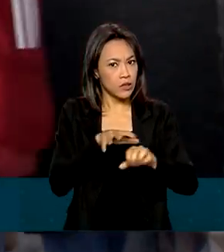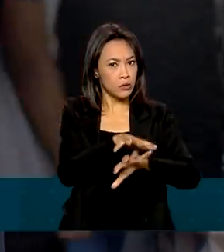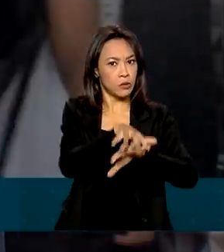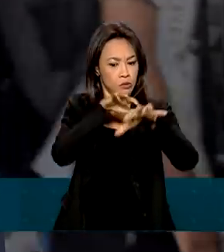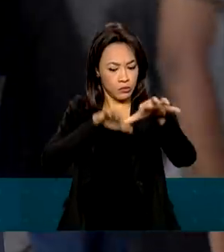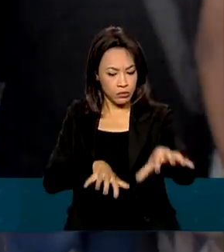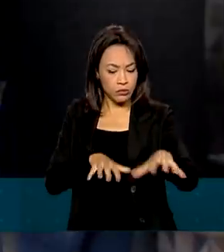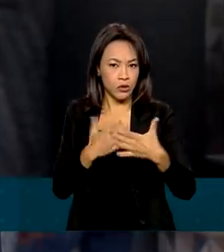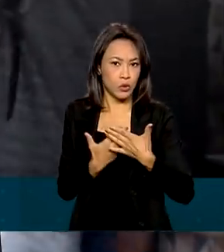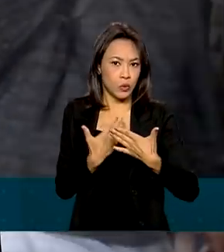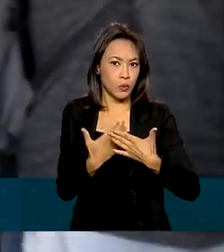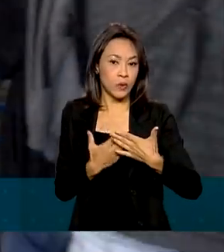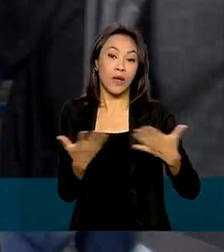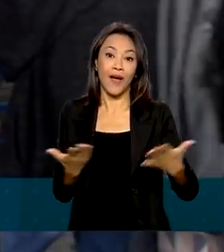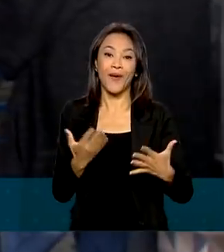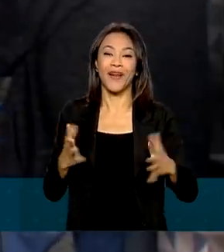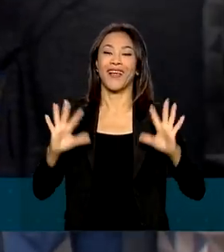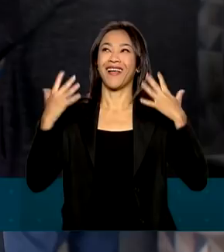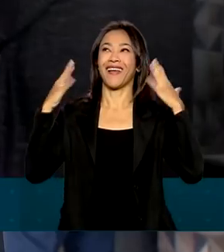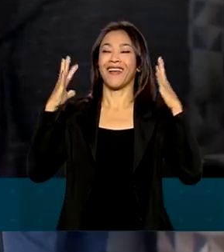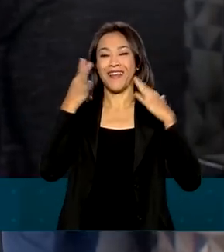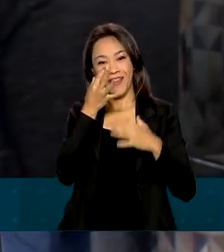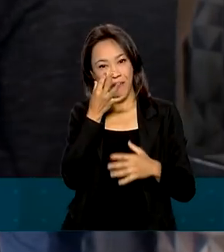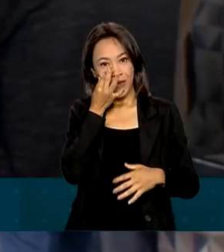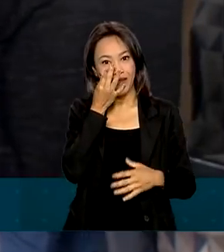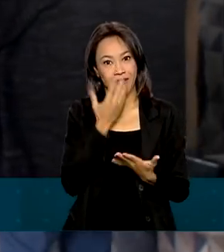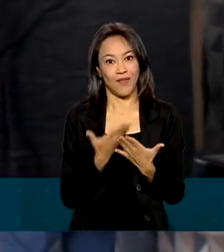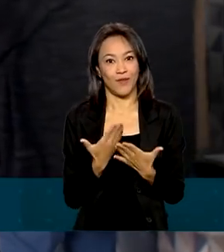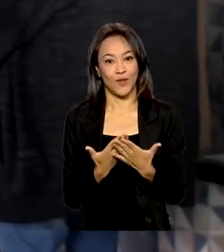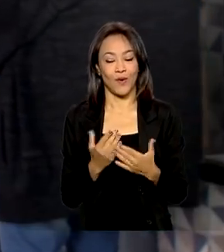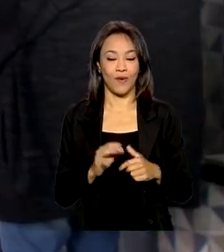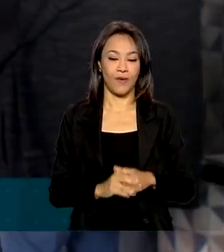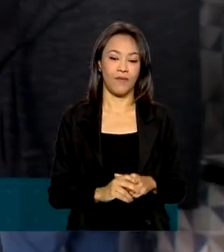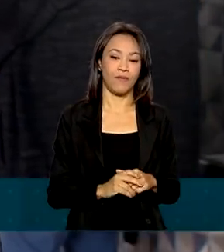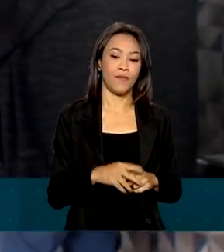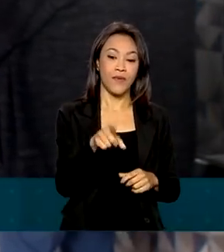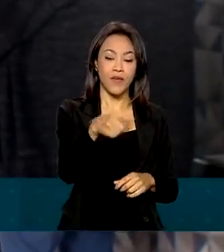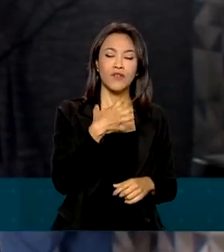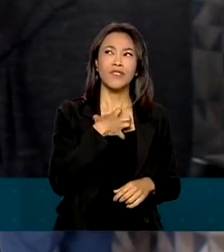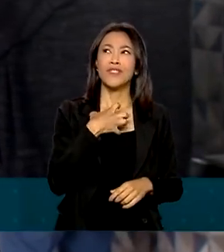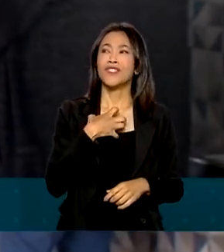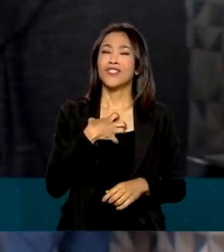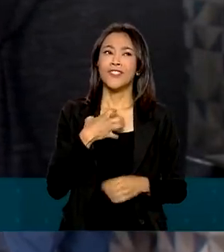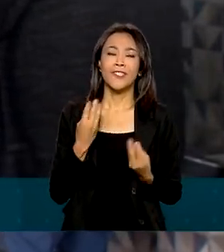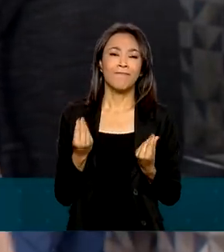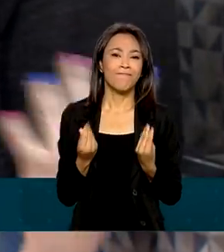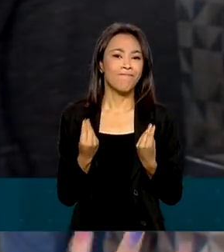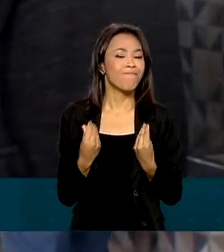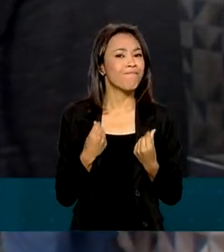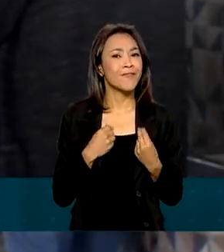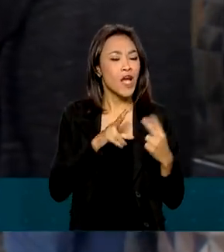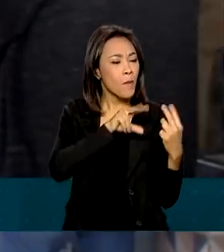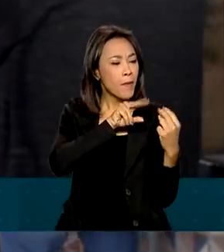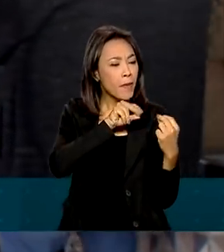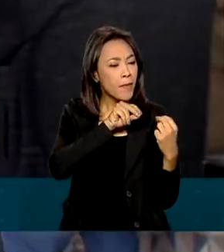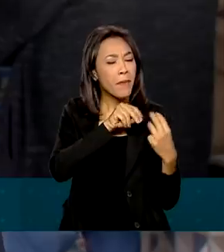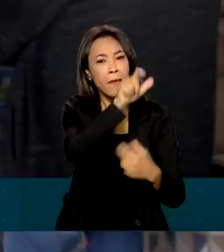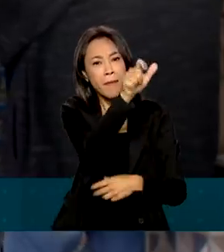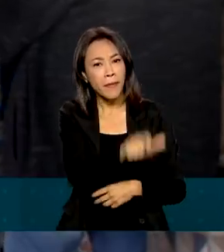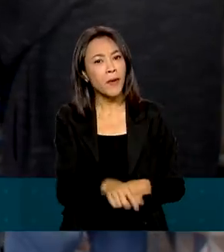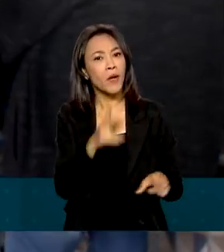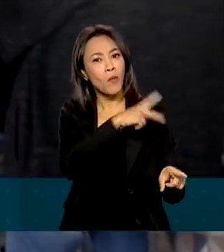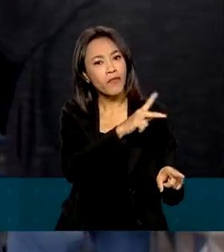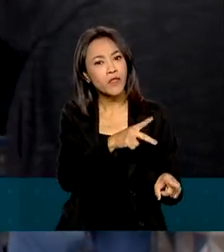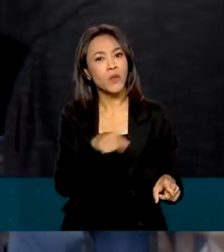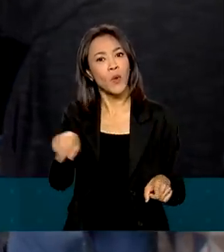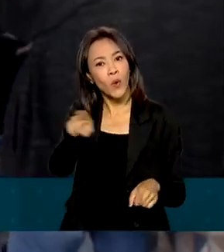comemora o retorno às aulas presenciais. Eu senti falta da conversação com o professor e com os